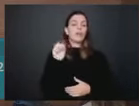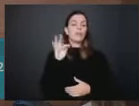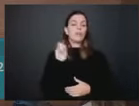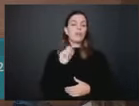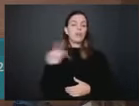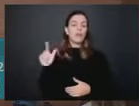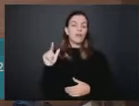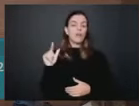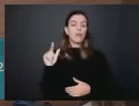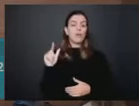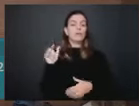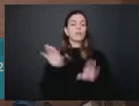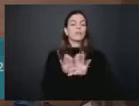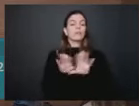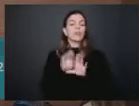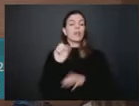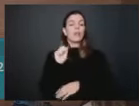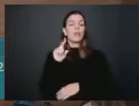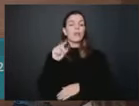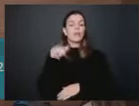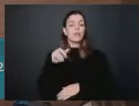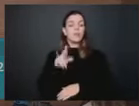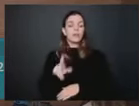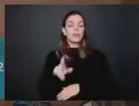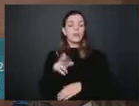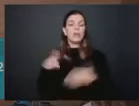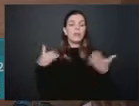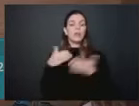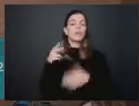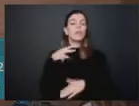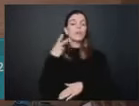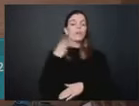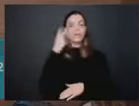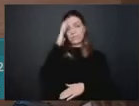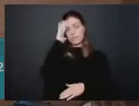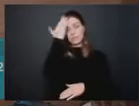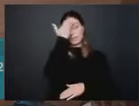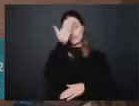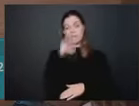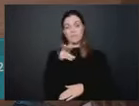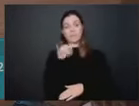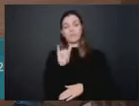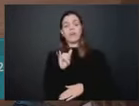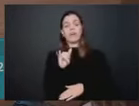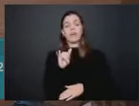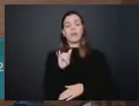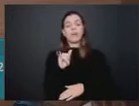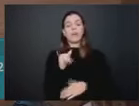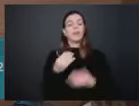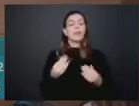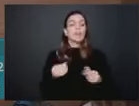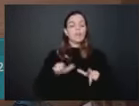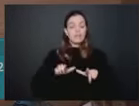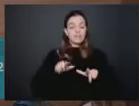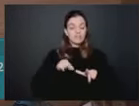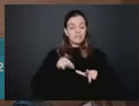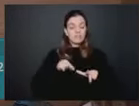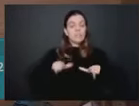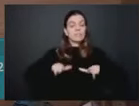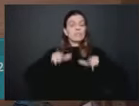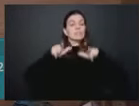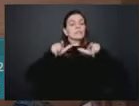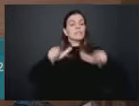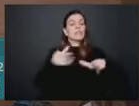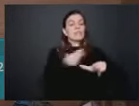Parigudo de Souza, pela participação, e agora o vereador Zezinho fará, nós faremos a entrega dos certificados aos